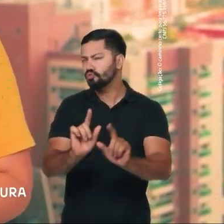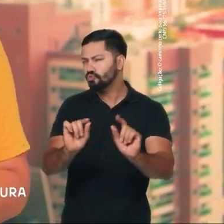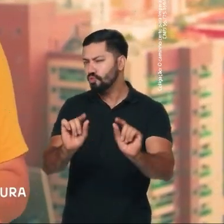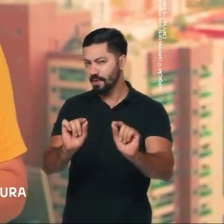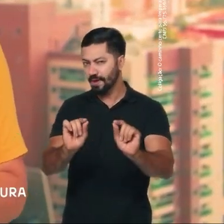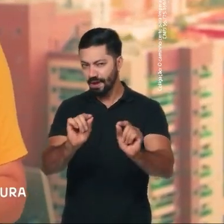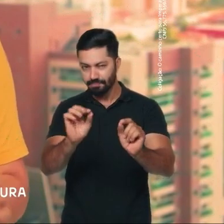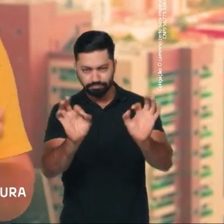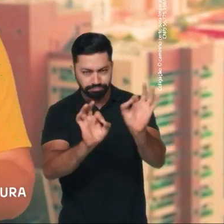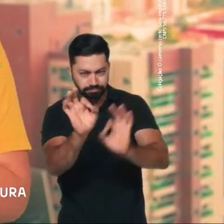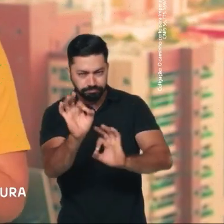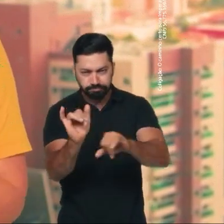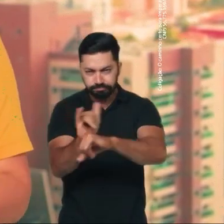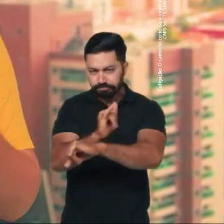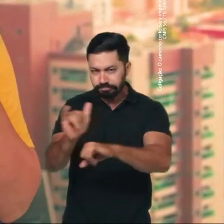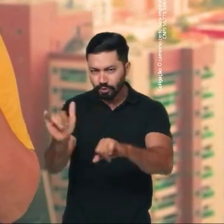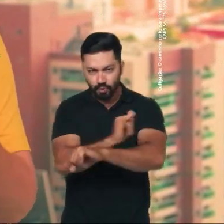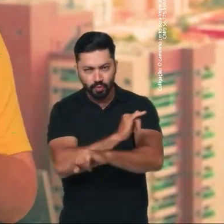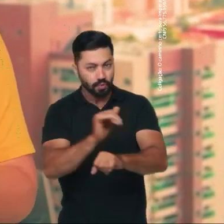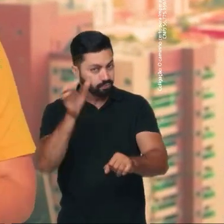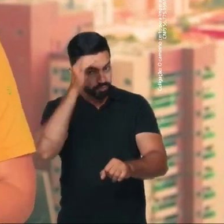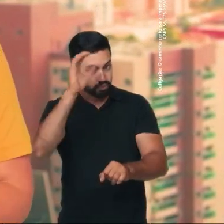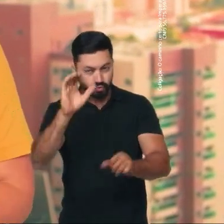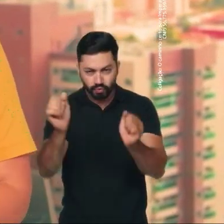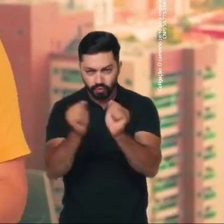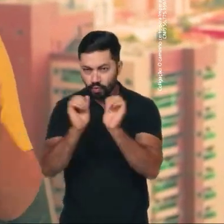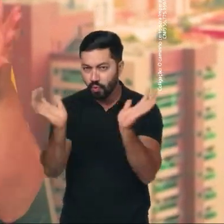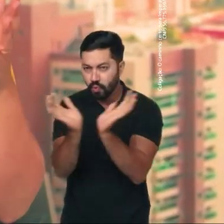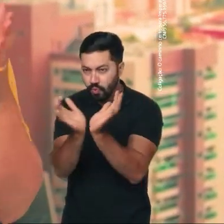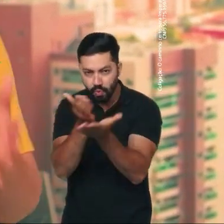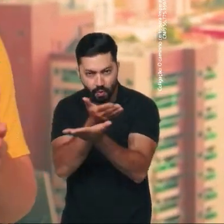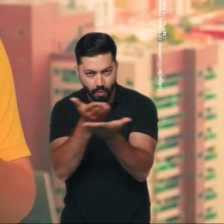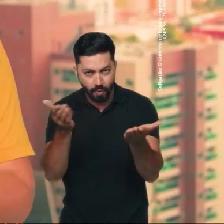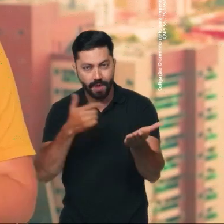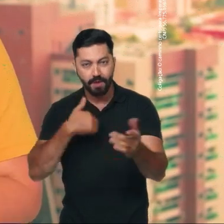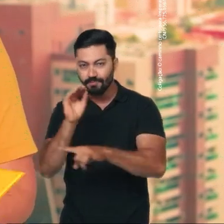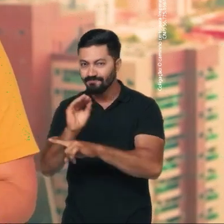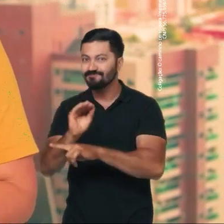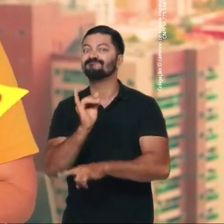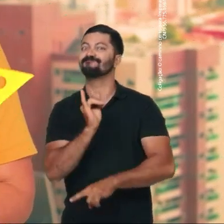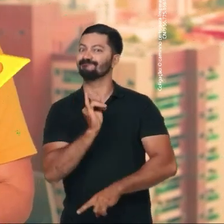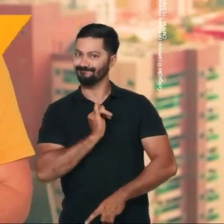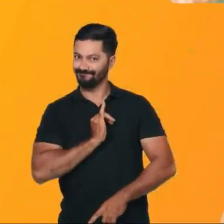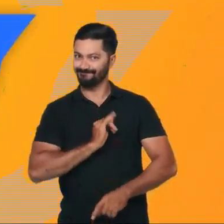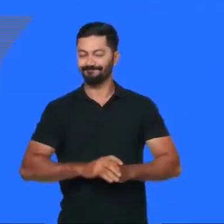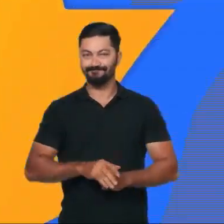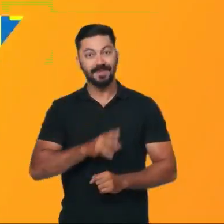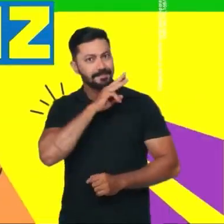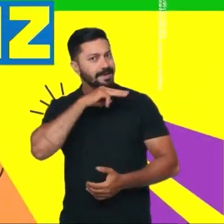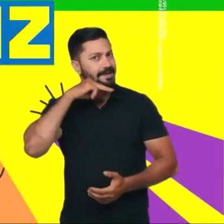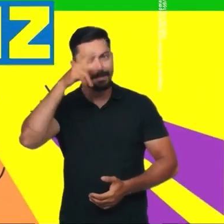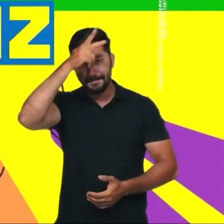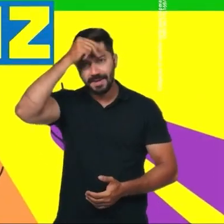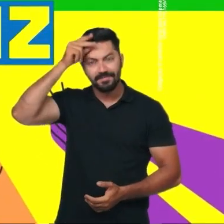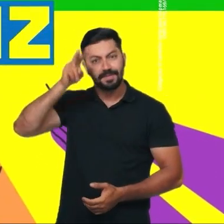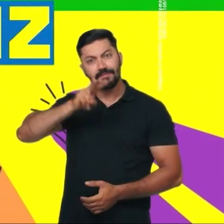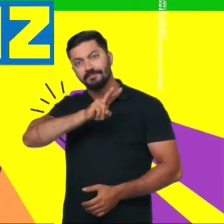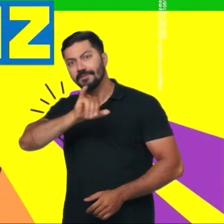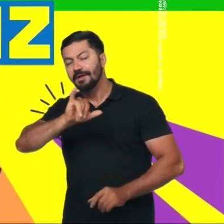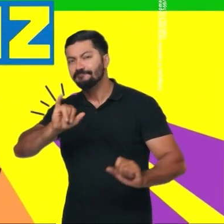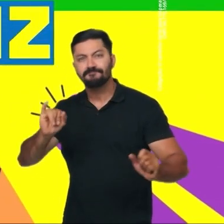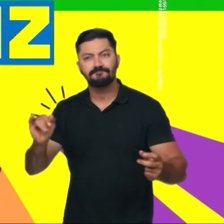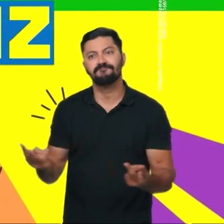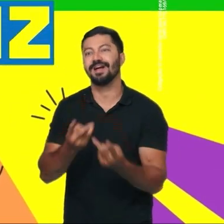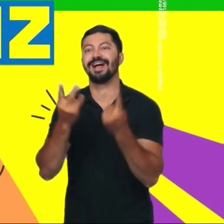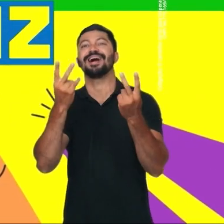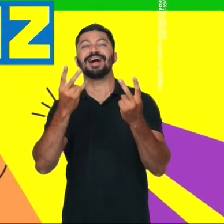estratégicos da cultura em conjunto com toda a classe. Eu vou cuidar de Imperatriz. Mariana Prefeita irá valorizar a